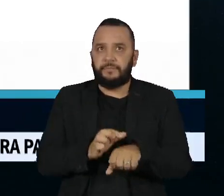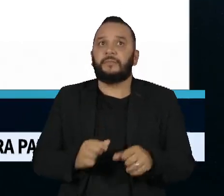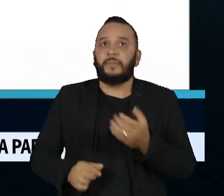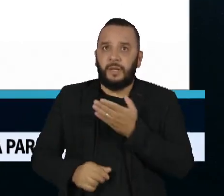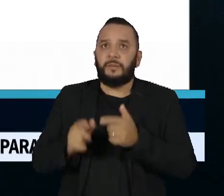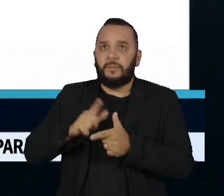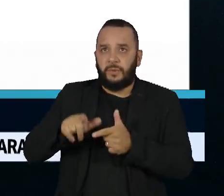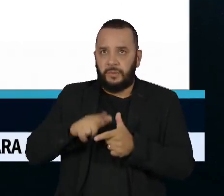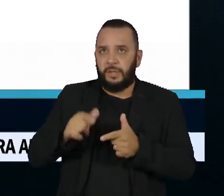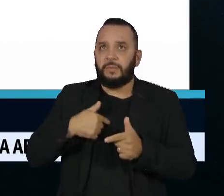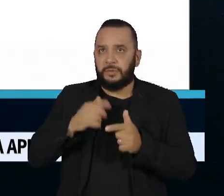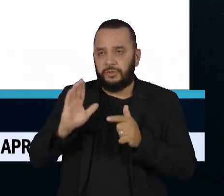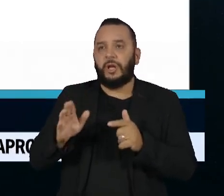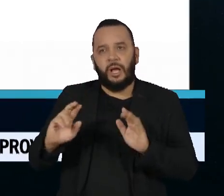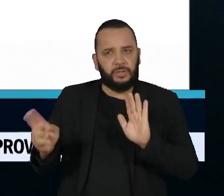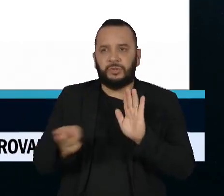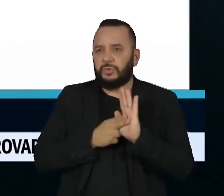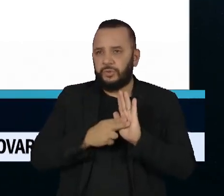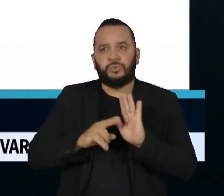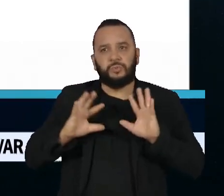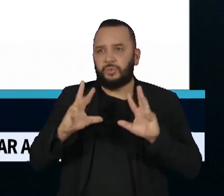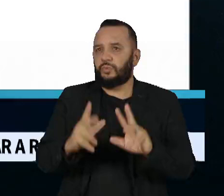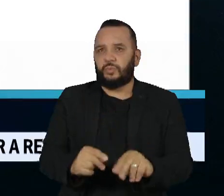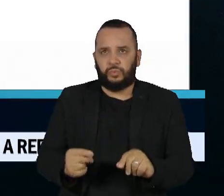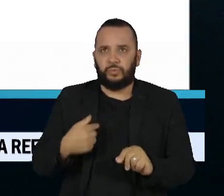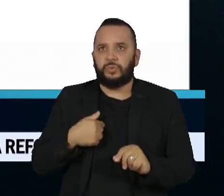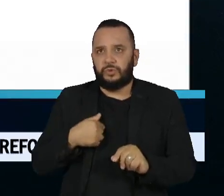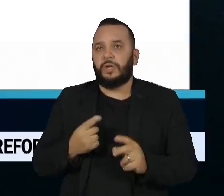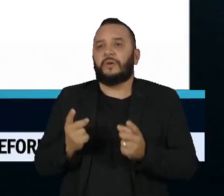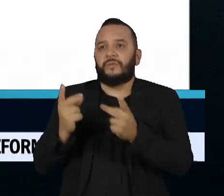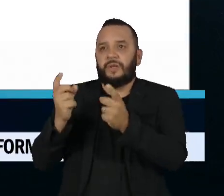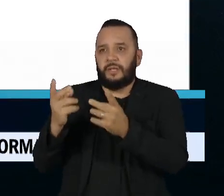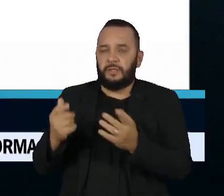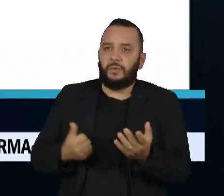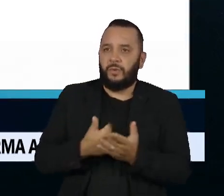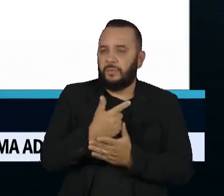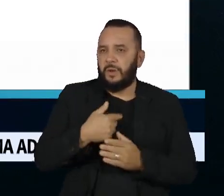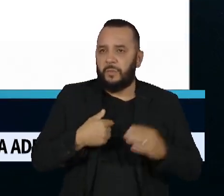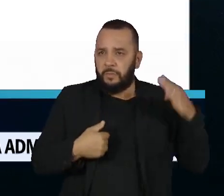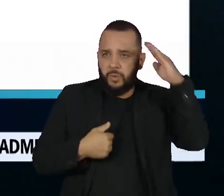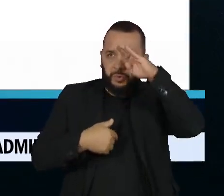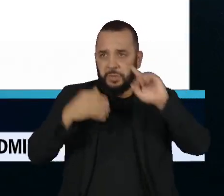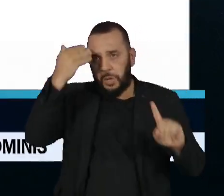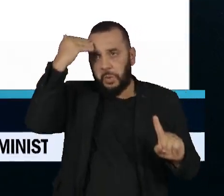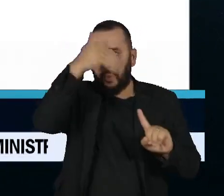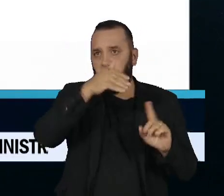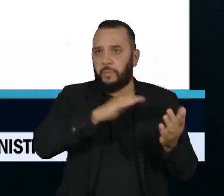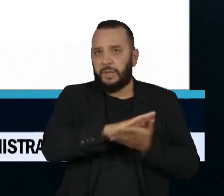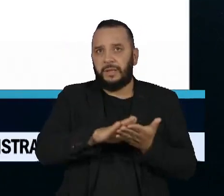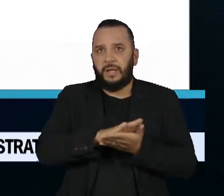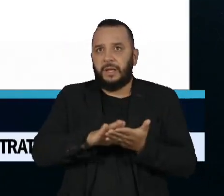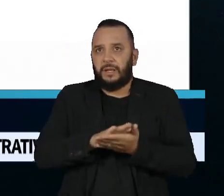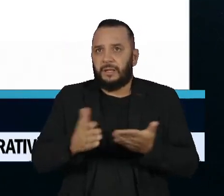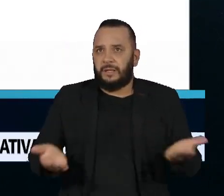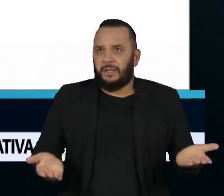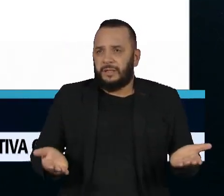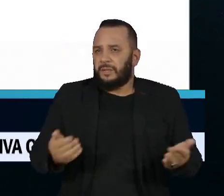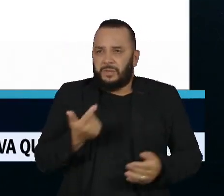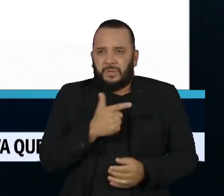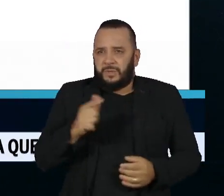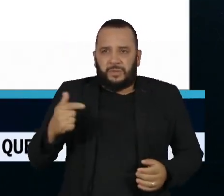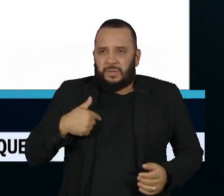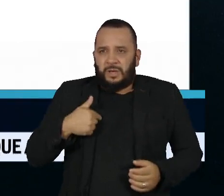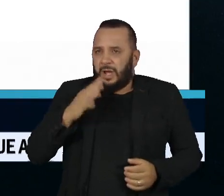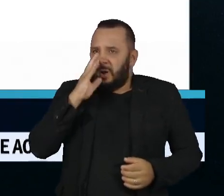joias. O Cid assumiu tudo. Não colocou Bolsonaro em nada. Não tem nenhuma acusação